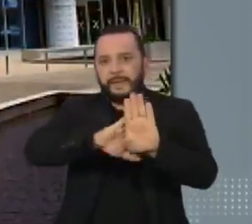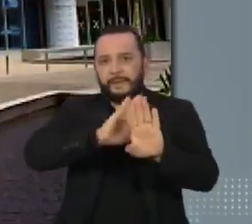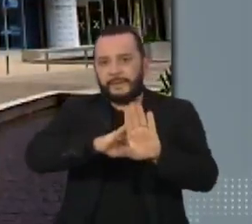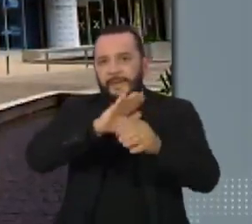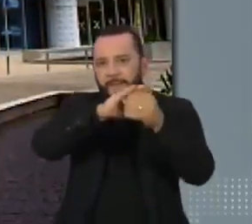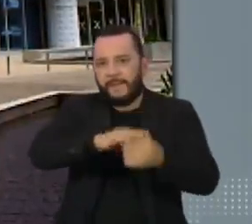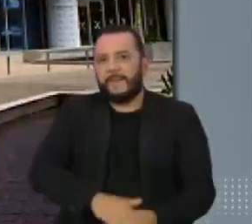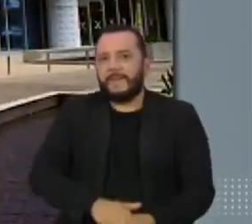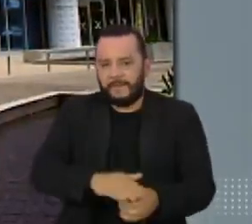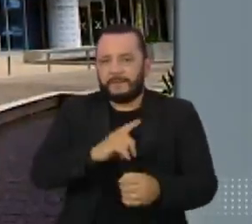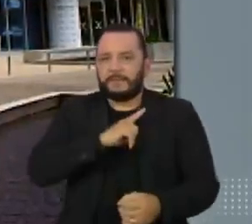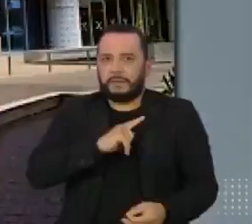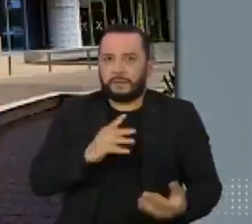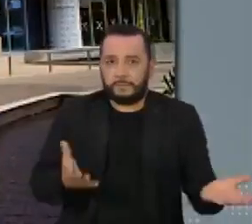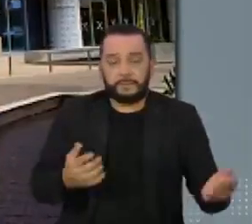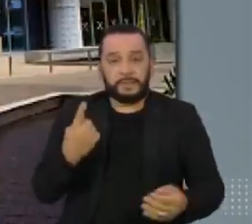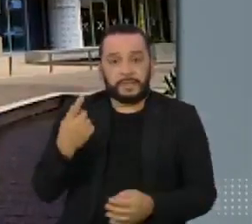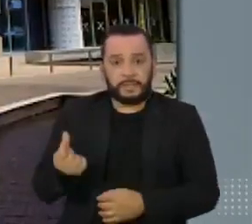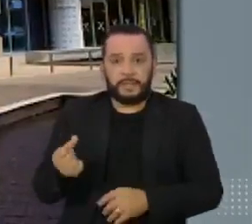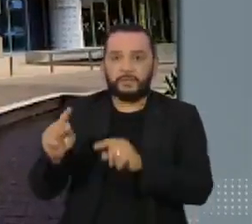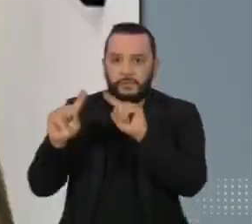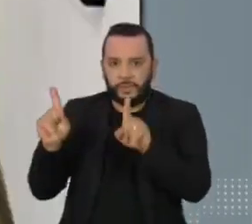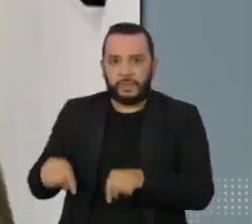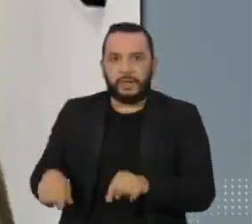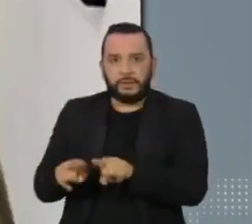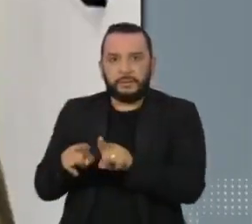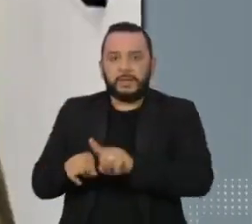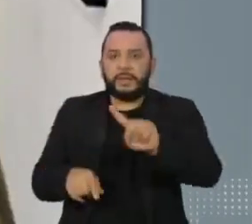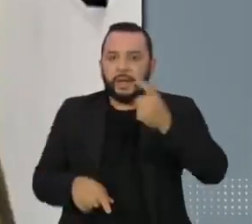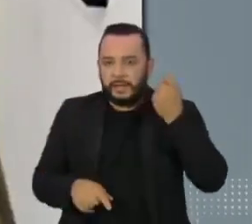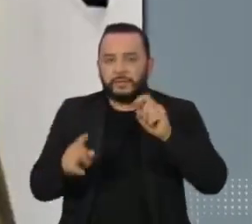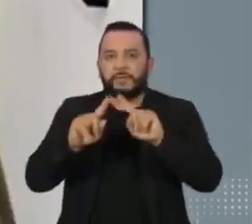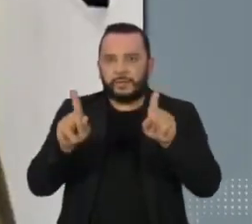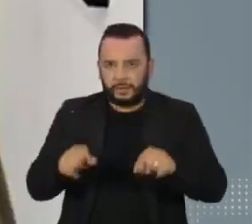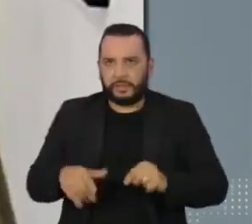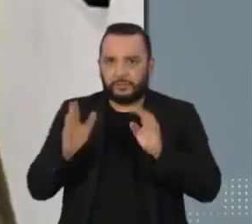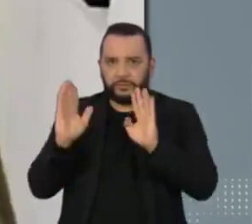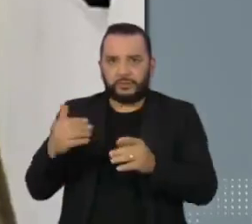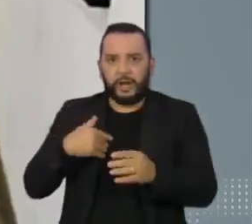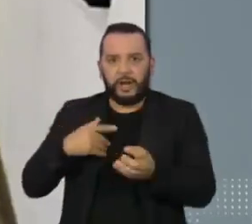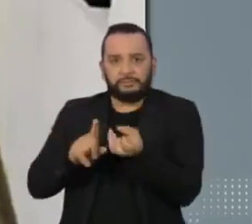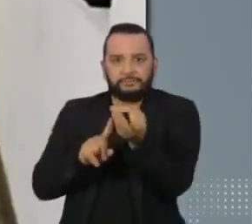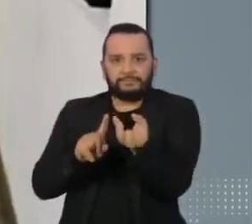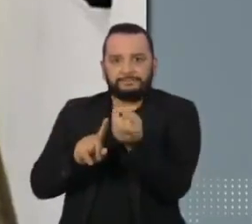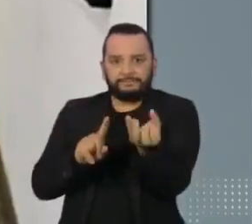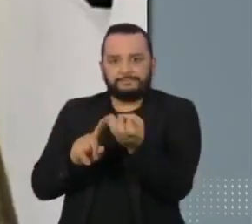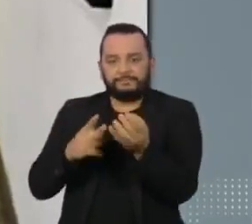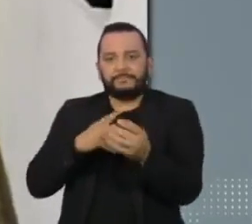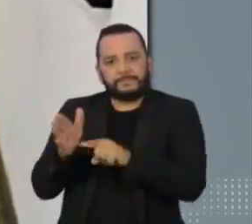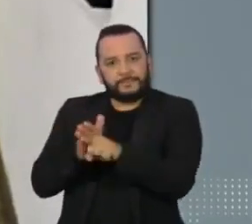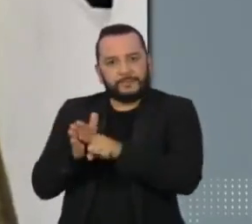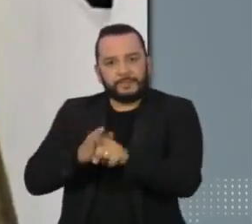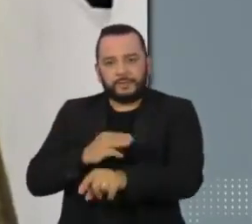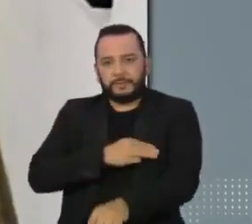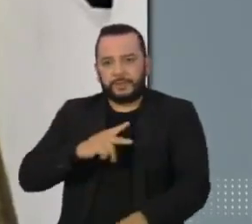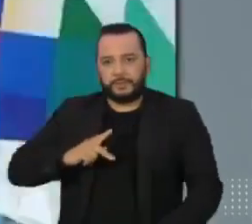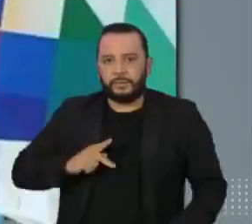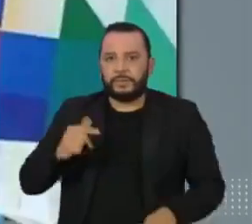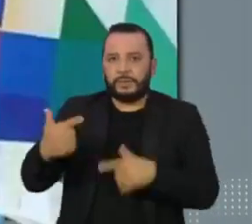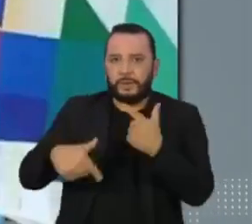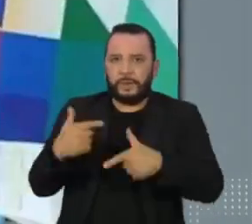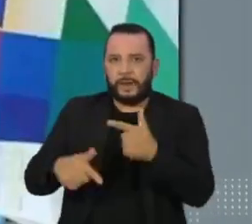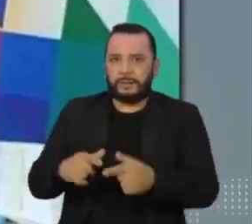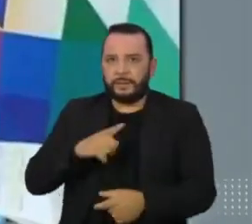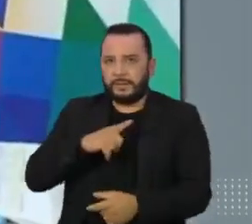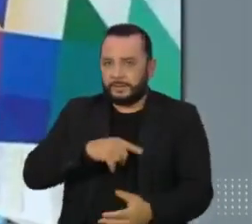16 servidores e ex-funcionários da Fundação Palmares foram ouvidos na investigação do Ministério Público do Trabalho.